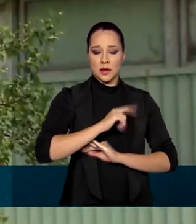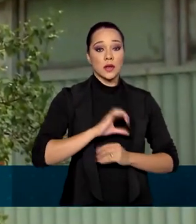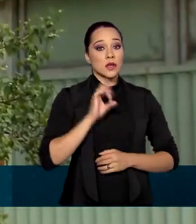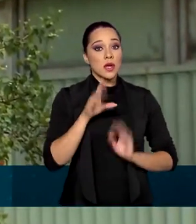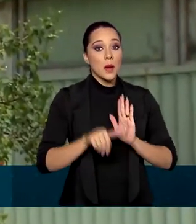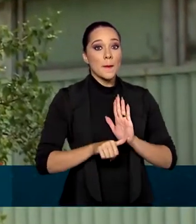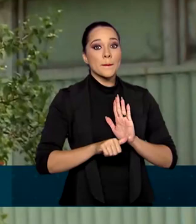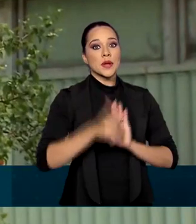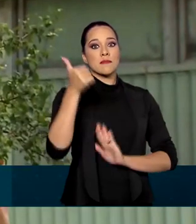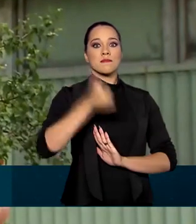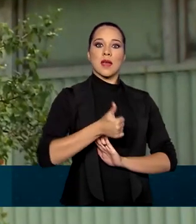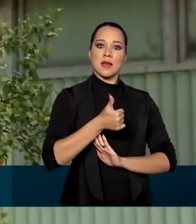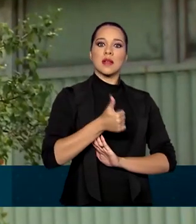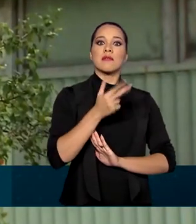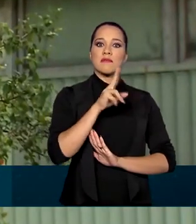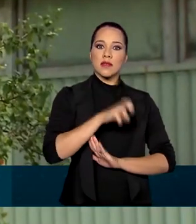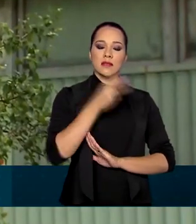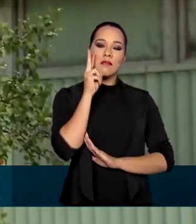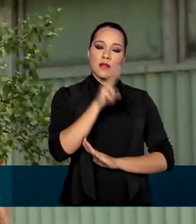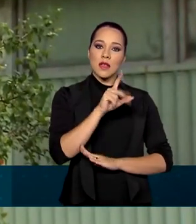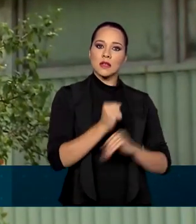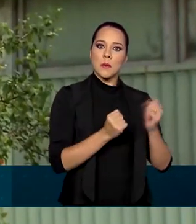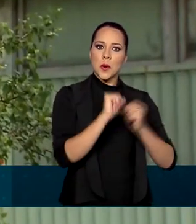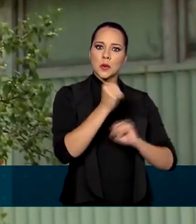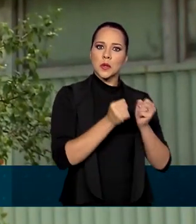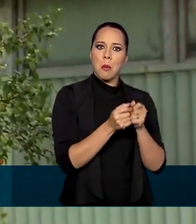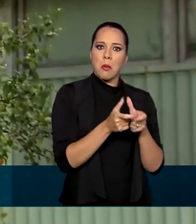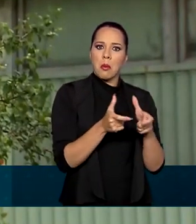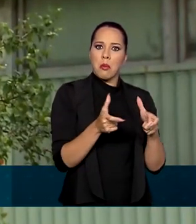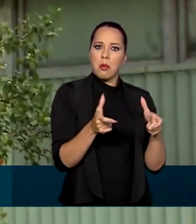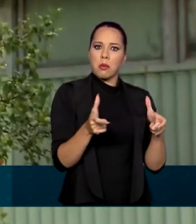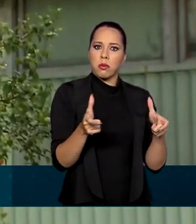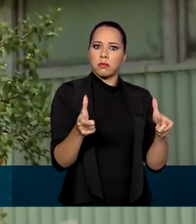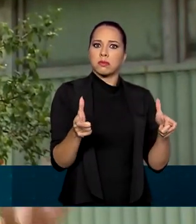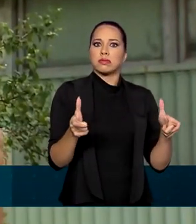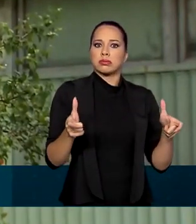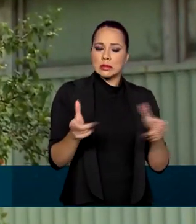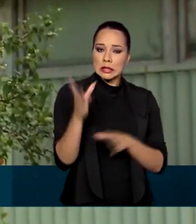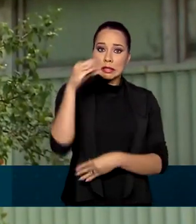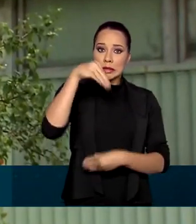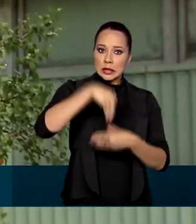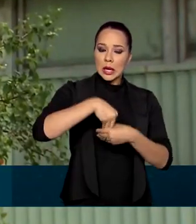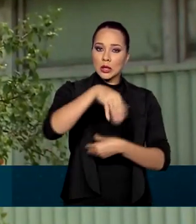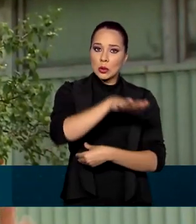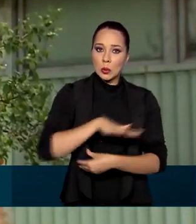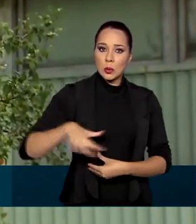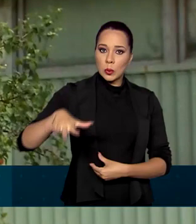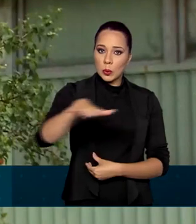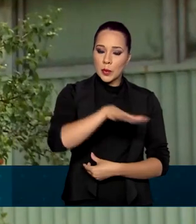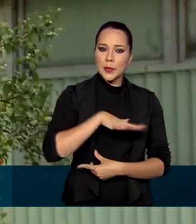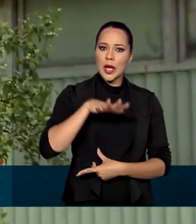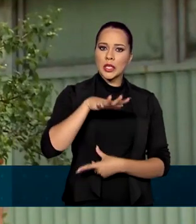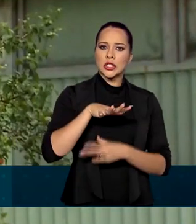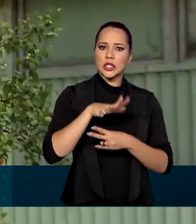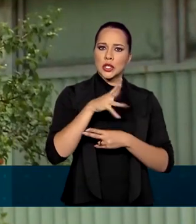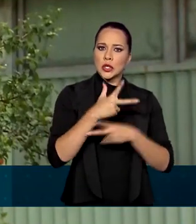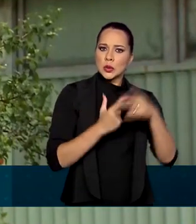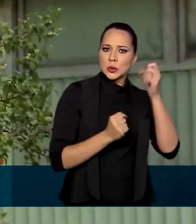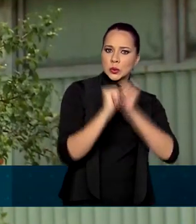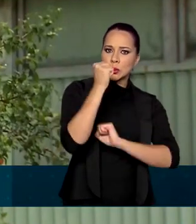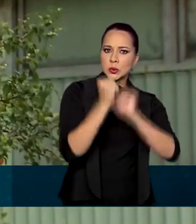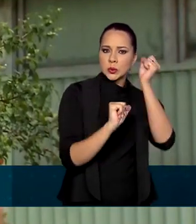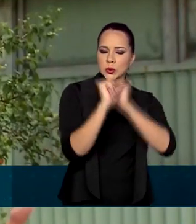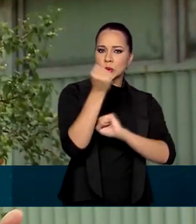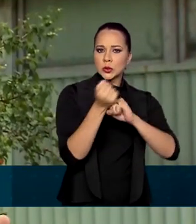primeira vez que nós estamos vendo essa produção em larga escala, dentro de um ambiente industrial que já está